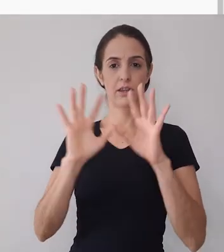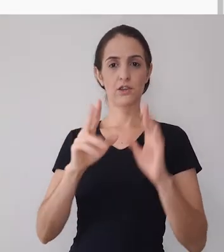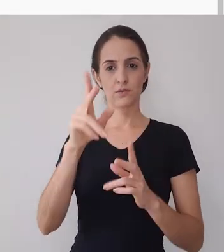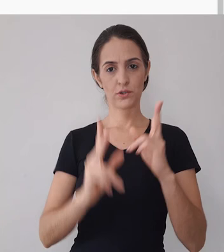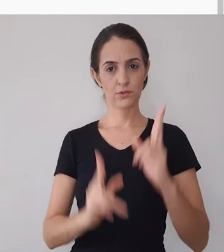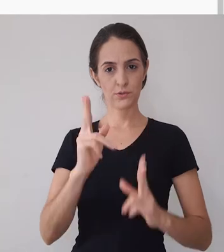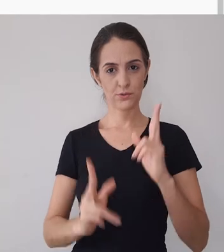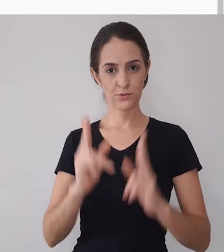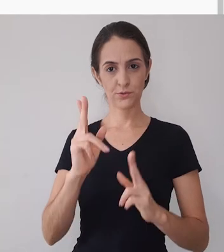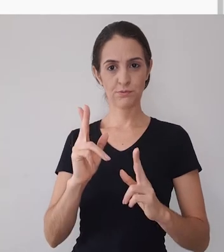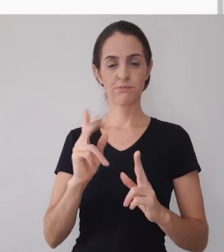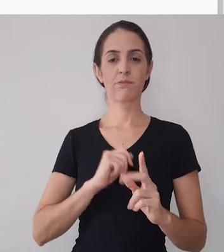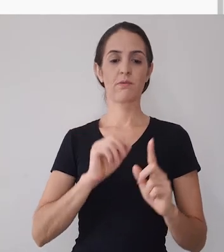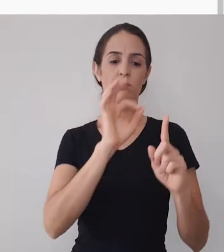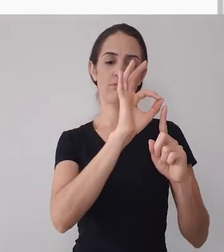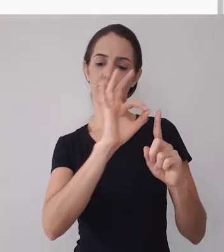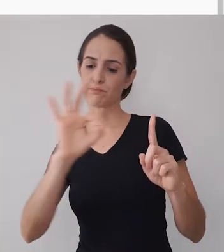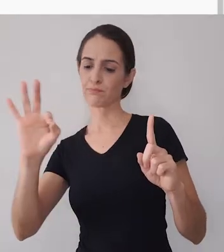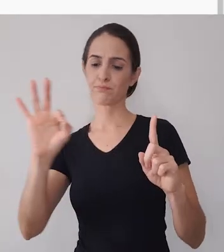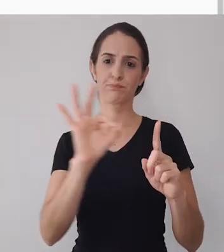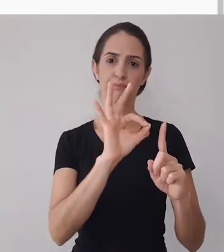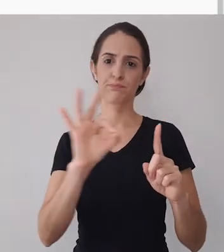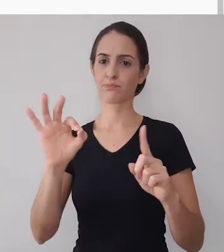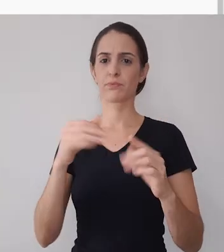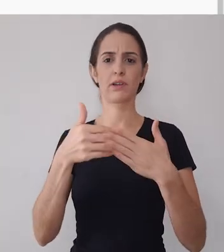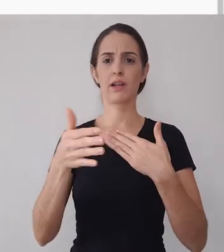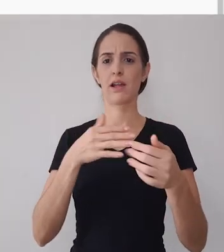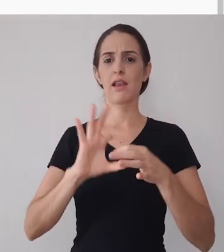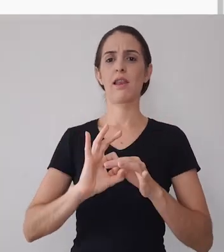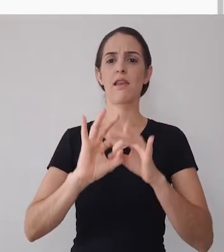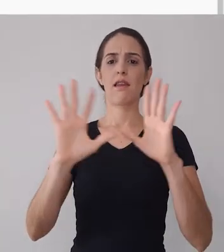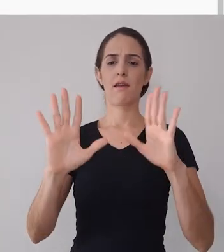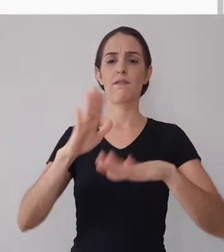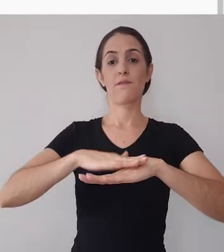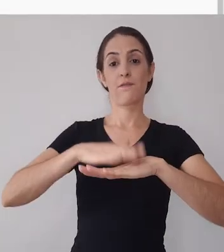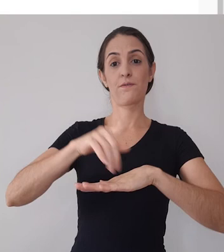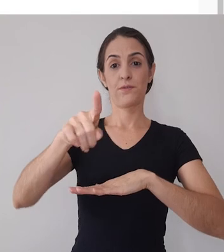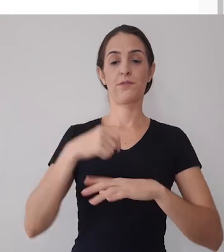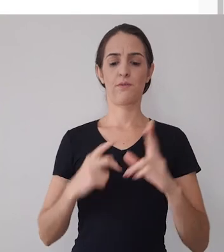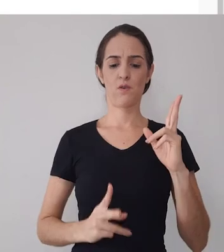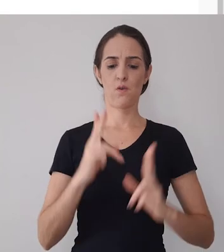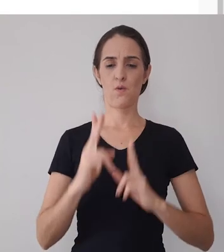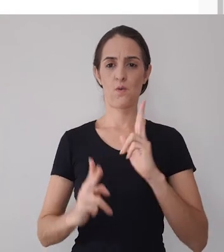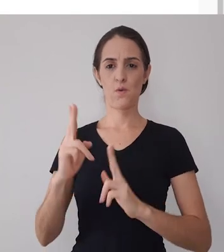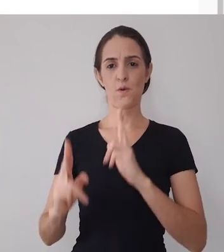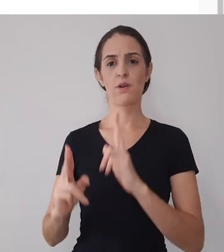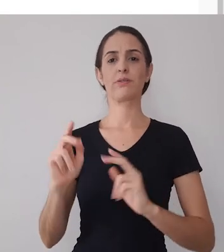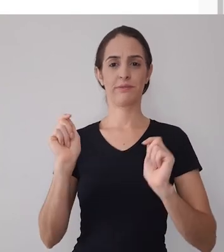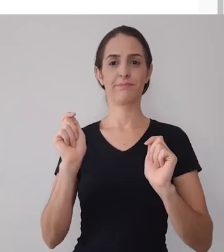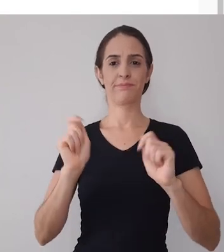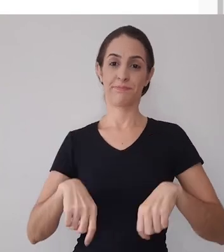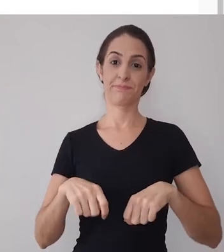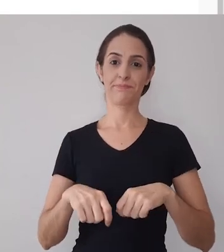tá certo posso mover a cabeça de play para onde quiser então cortar a faixa olha